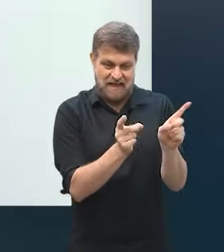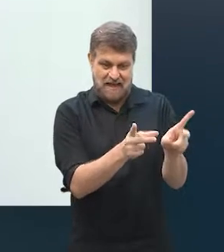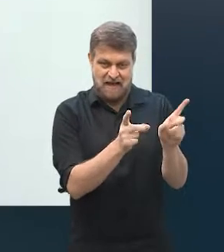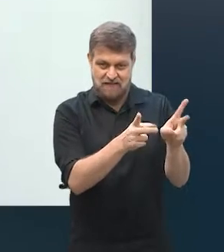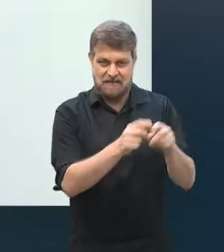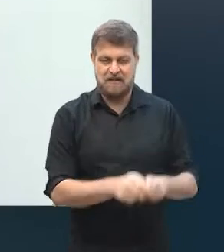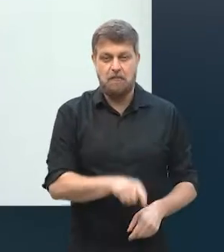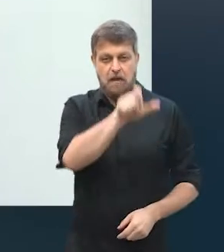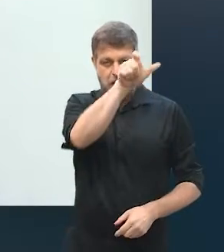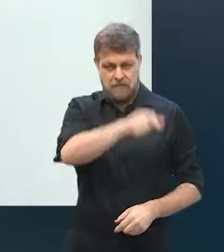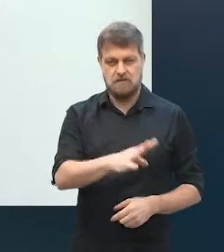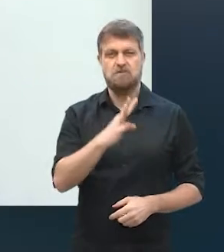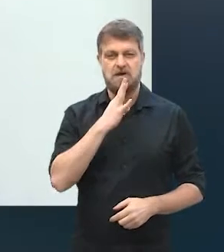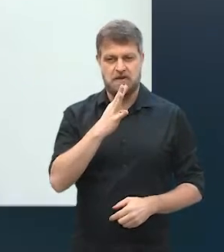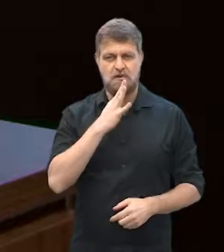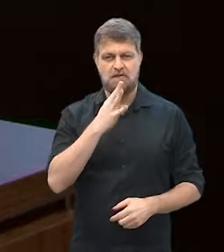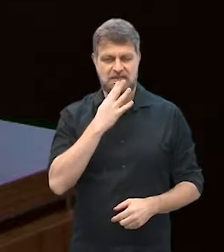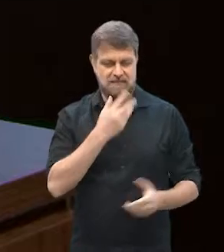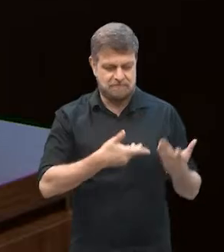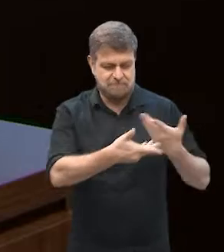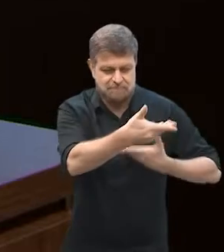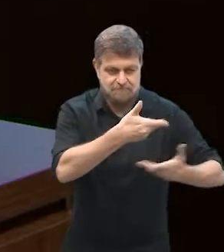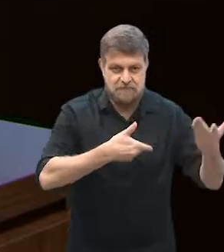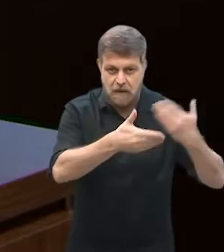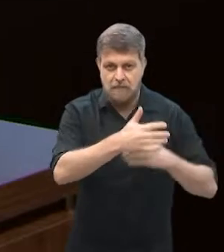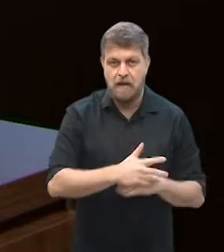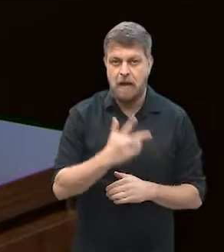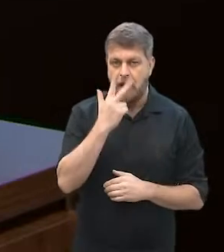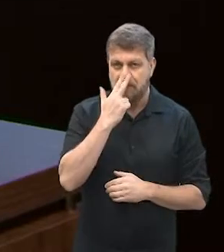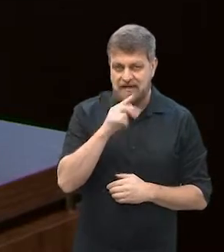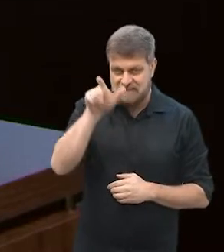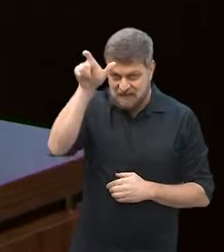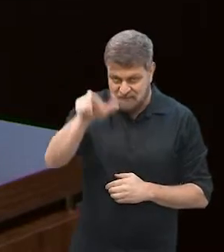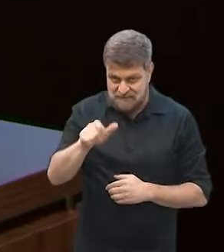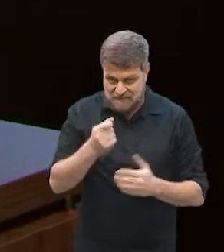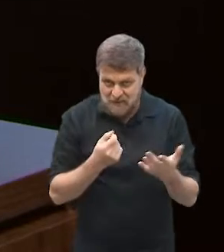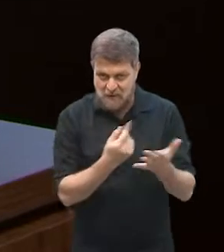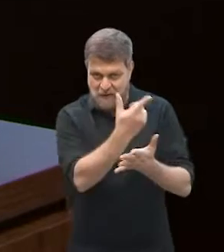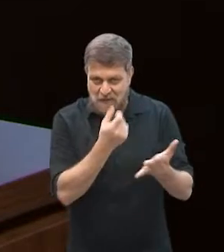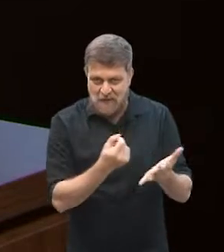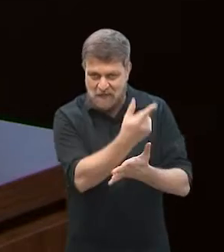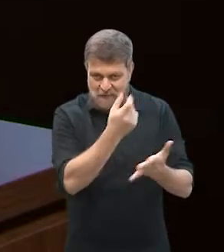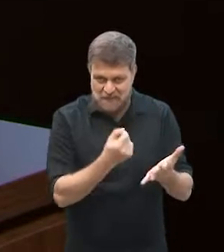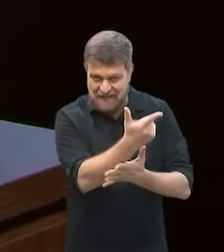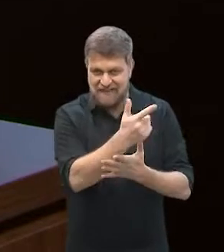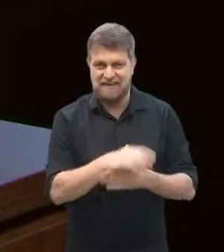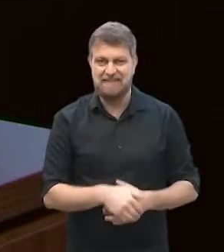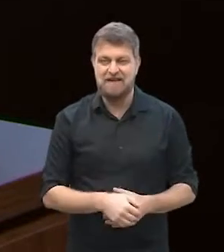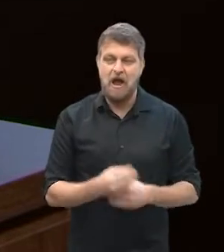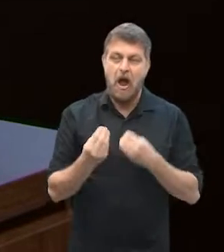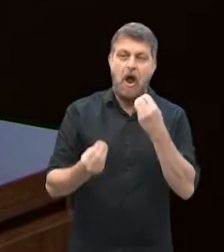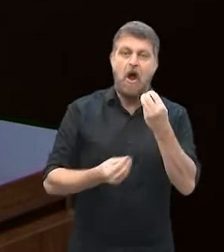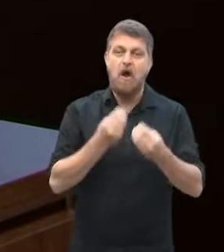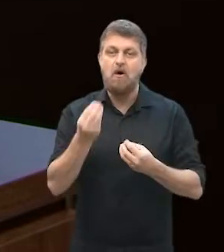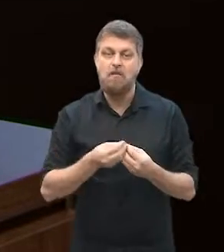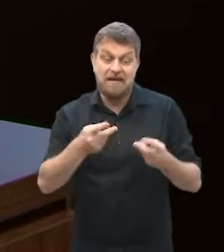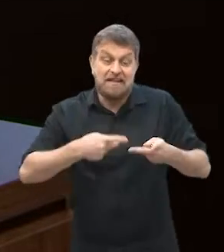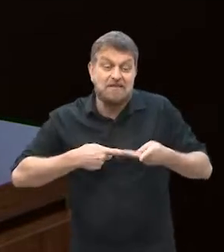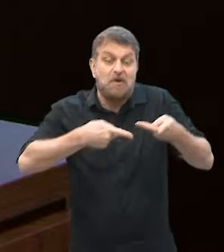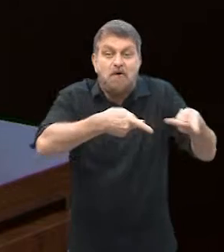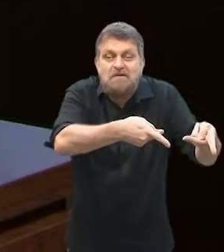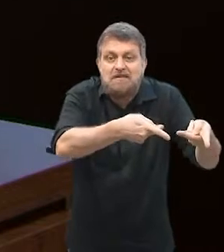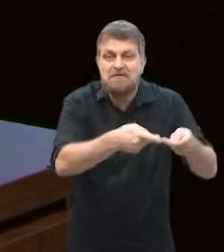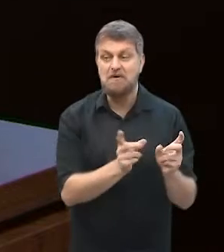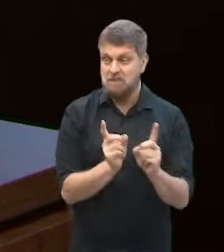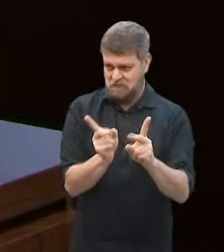conhecia na época que vendia esses produtos. Mas parece que você era a cliente dela, me conta um pouquinho de como surgiu esse convite.